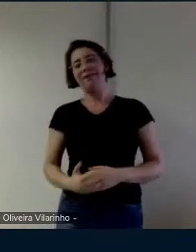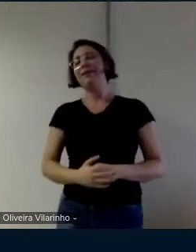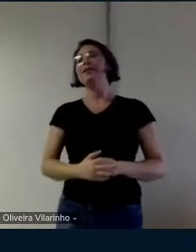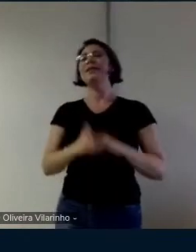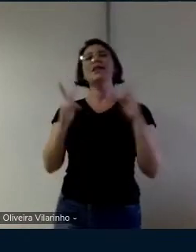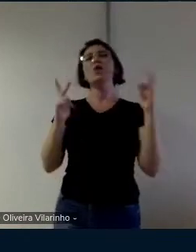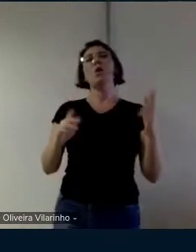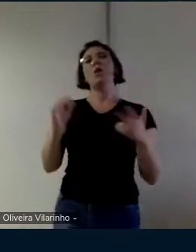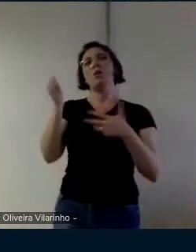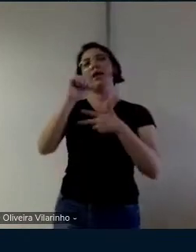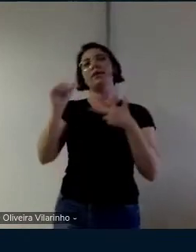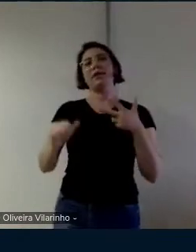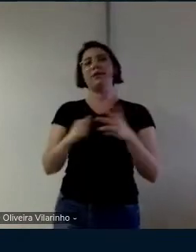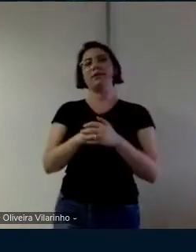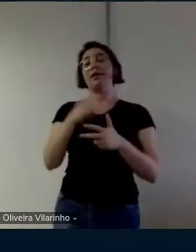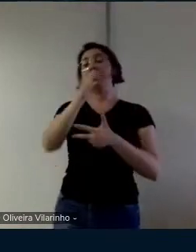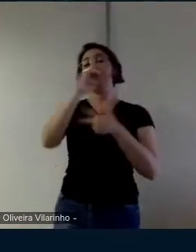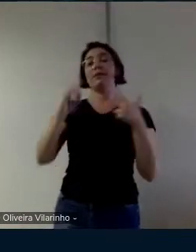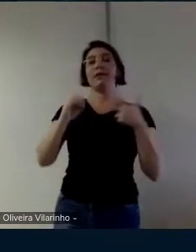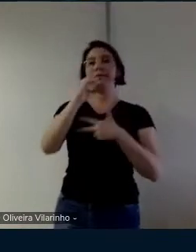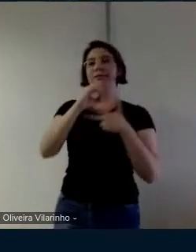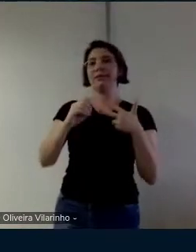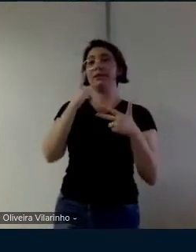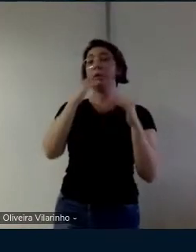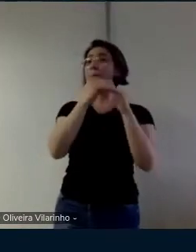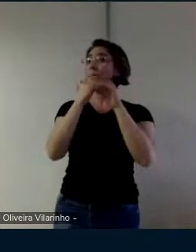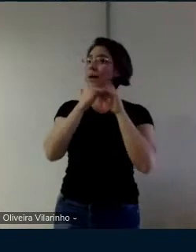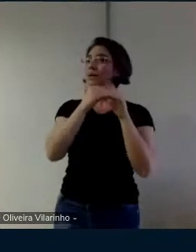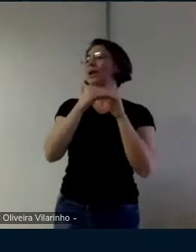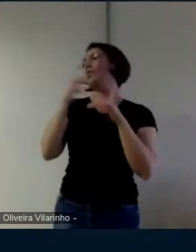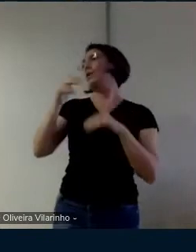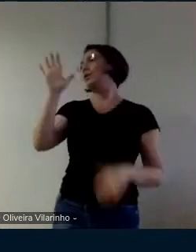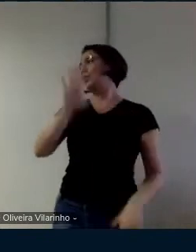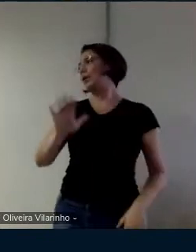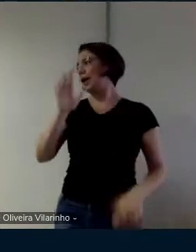isso é muito bom porque você segue um padrão que já é nacional